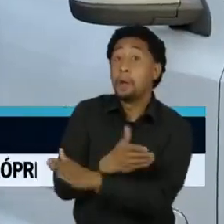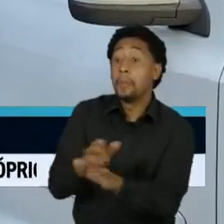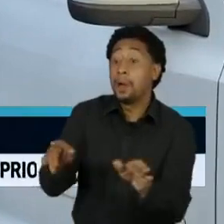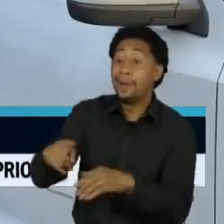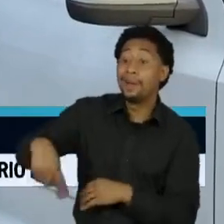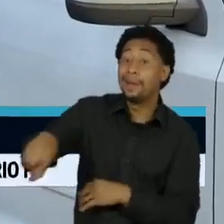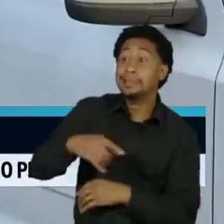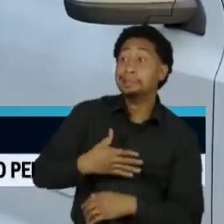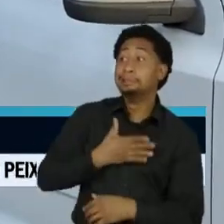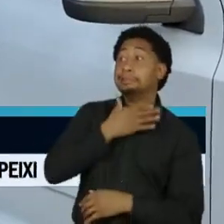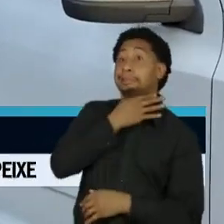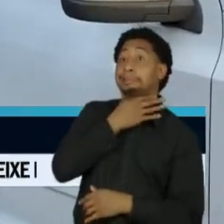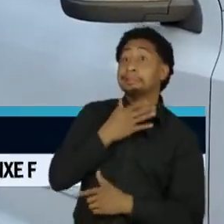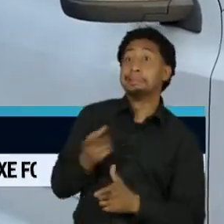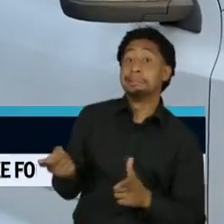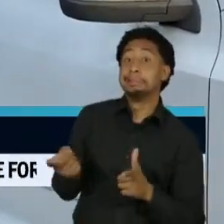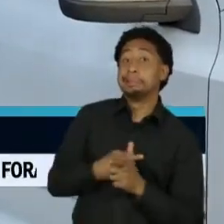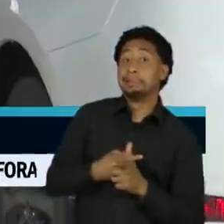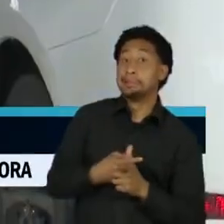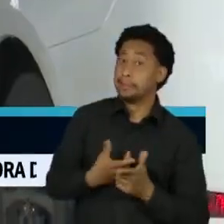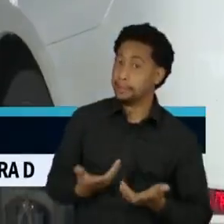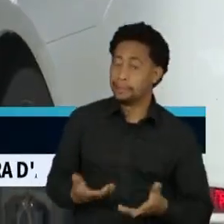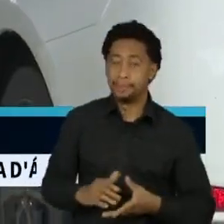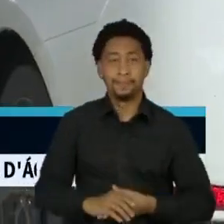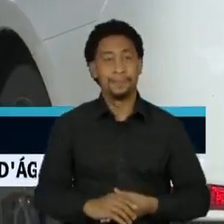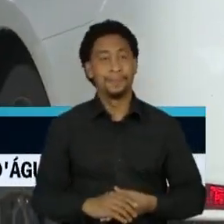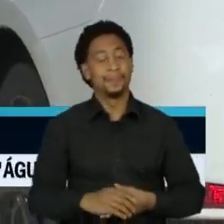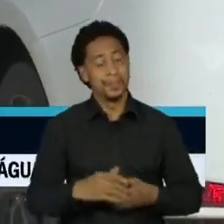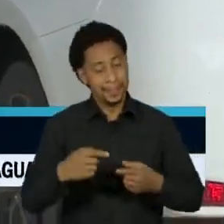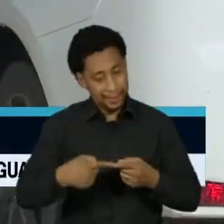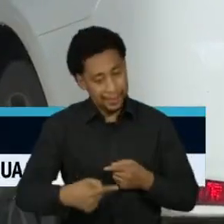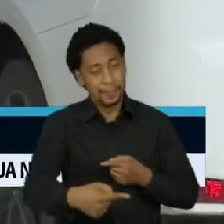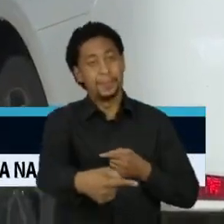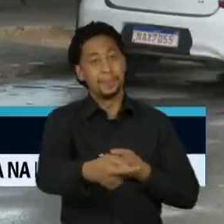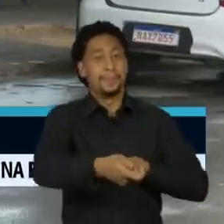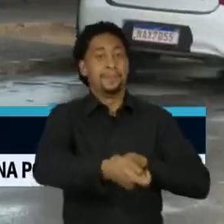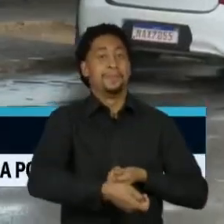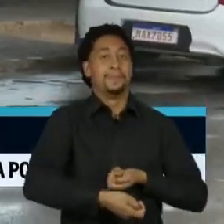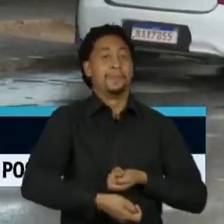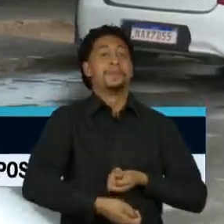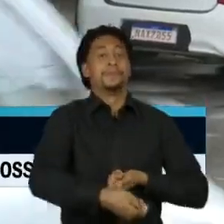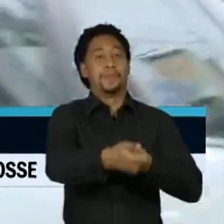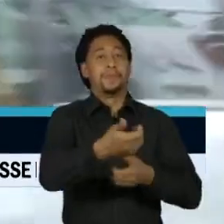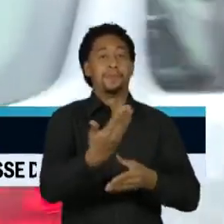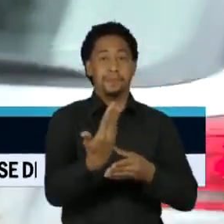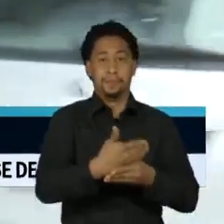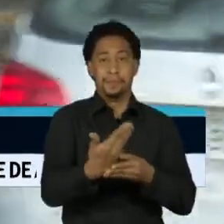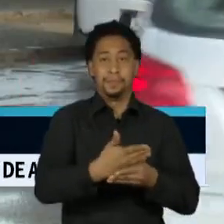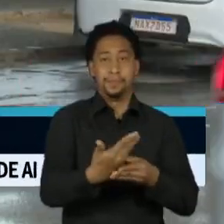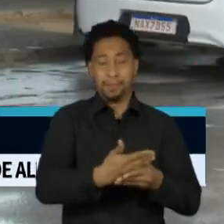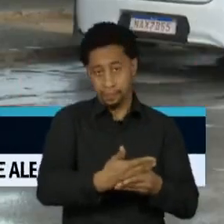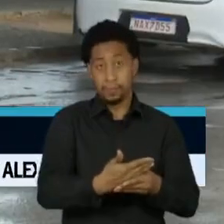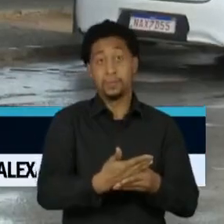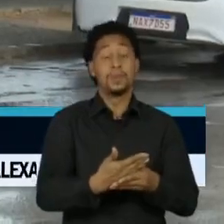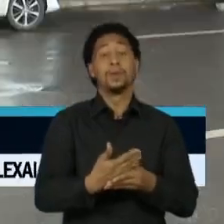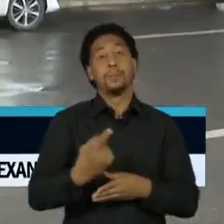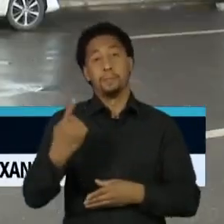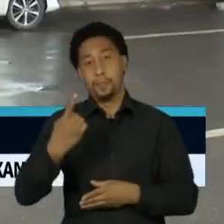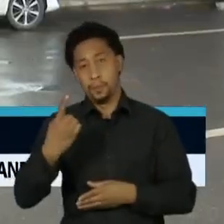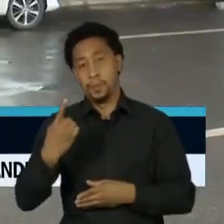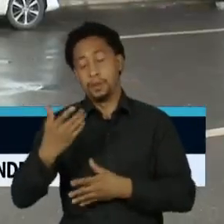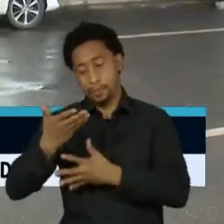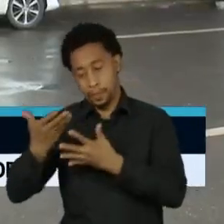Nesta terça-feira, os taxistas começaram a receber o auxílio previsto na chamada PEC Kamikaze. As duas primeiras